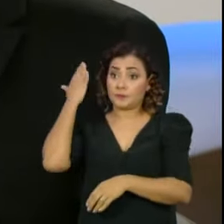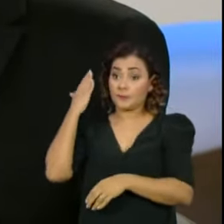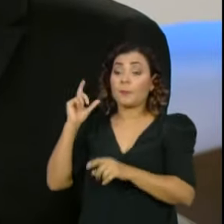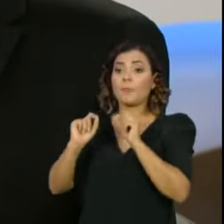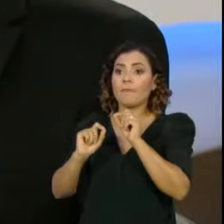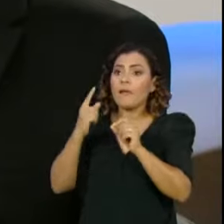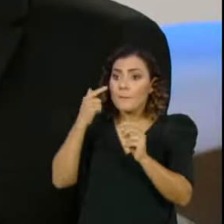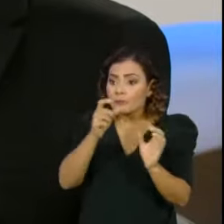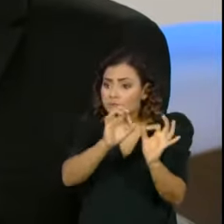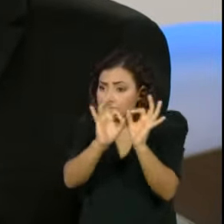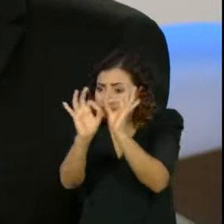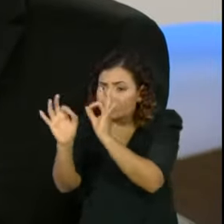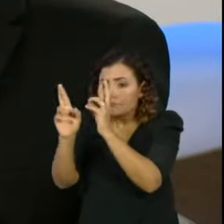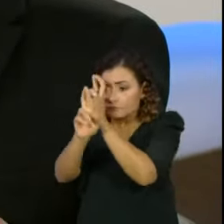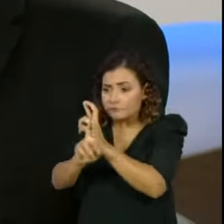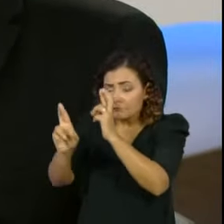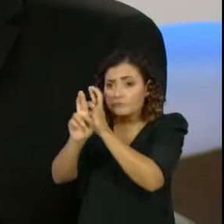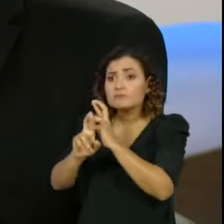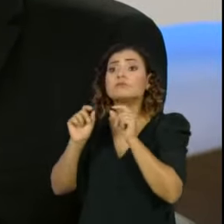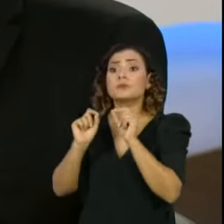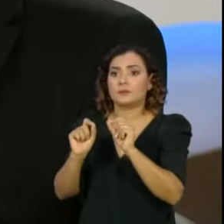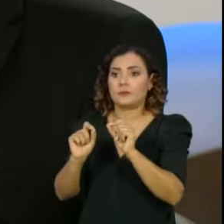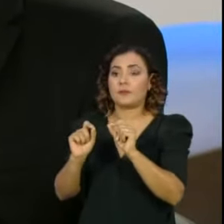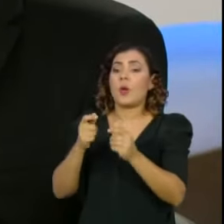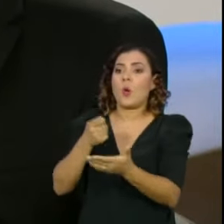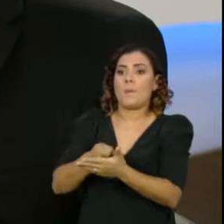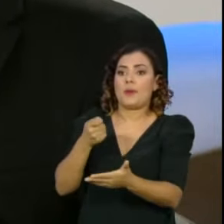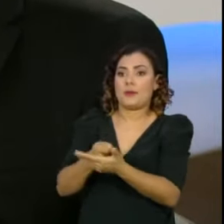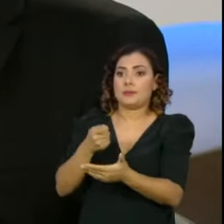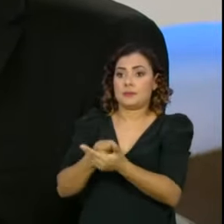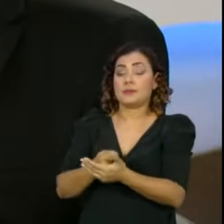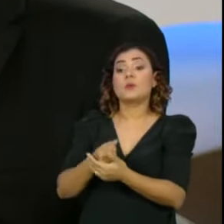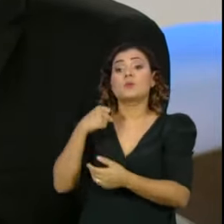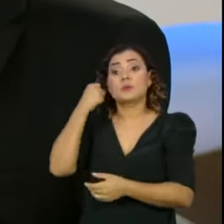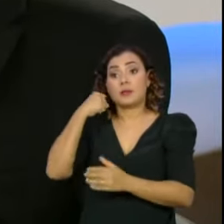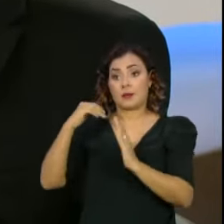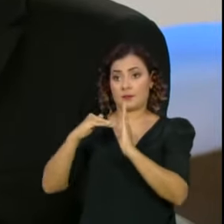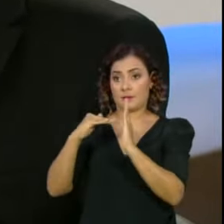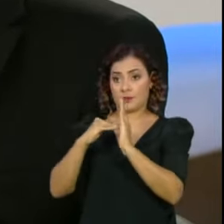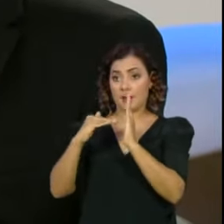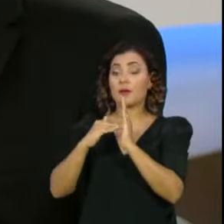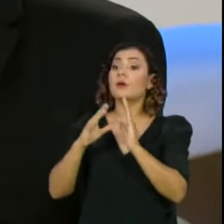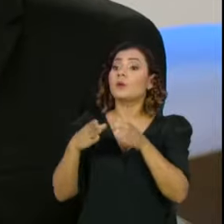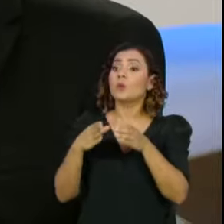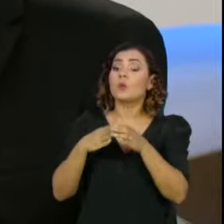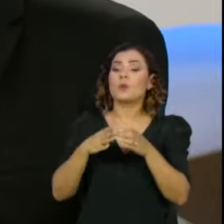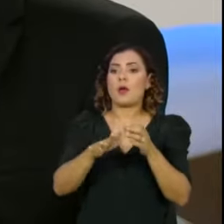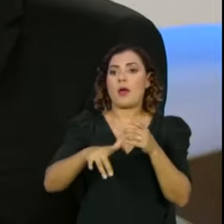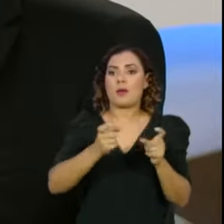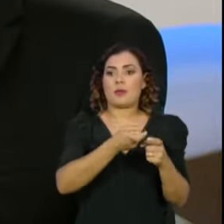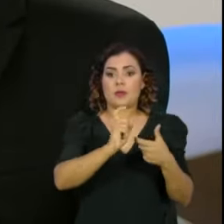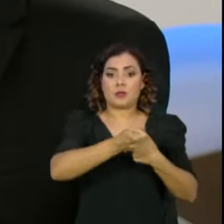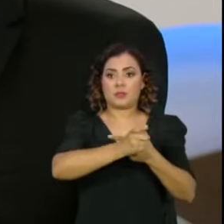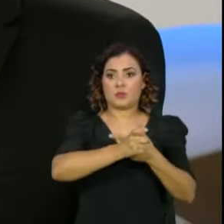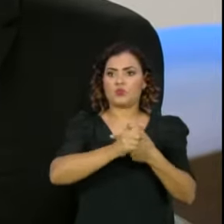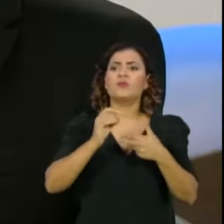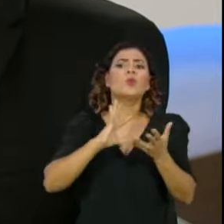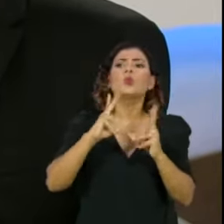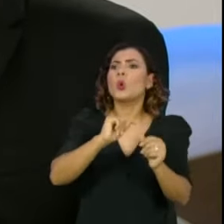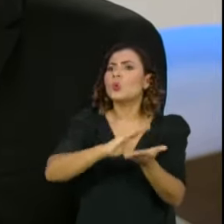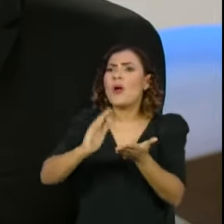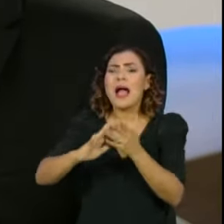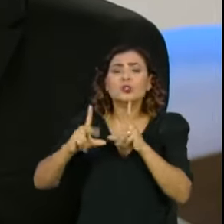para acompanhar, para e passo, com a obrigação que é do Senado Federal, de fiscalização do Poder Executivo, cada gasto, cada